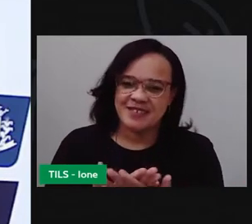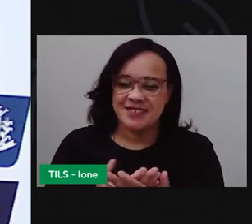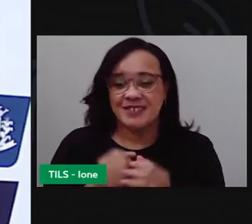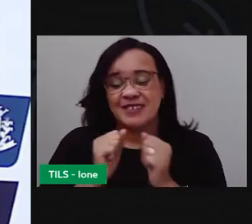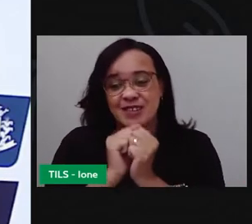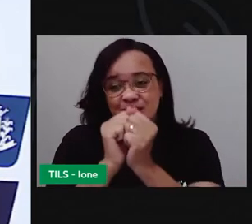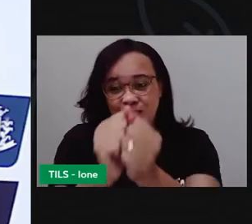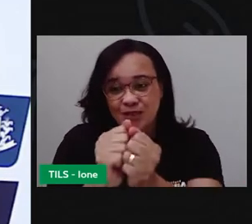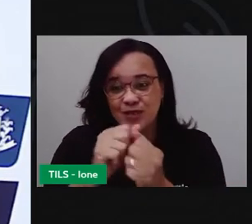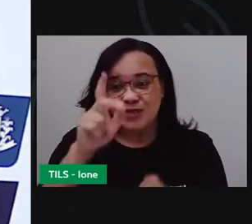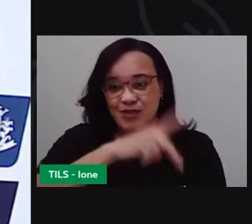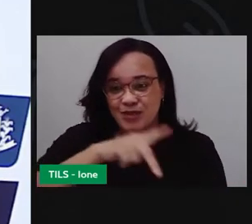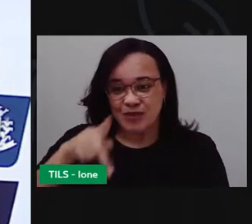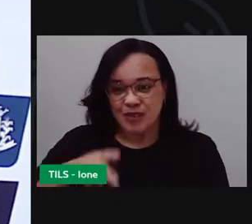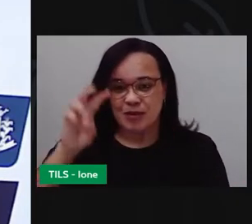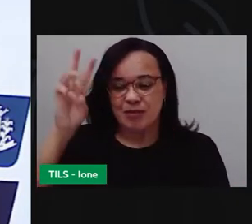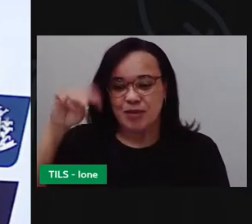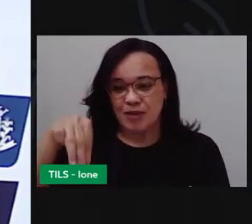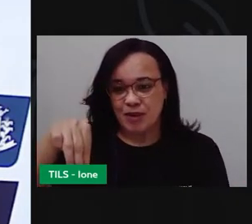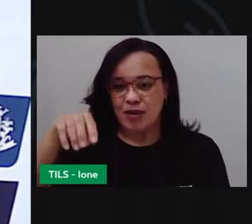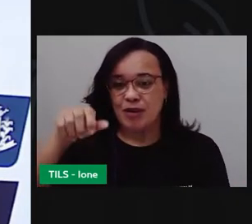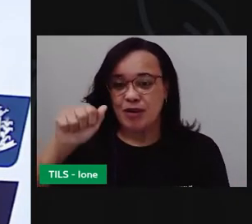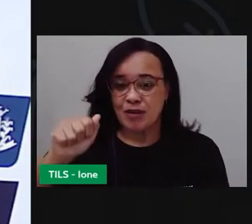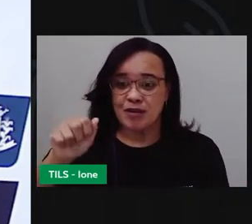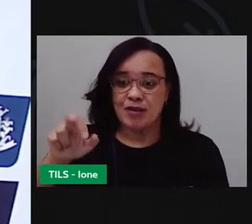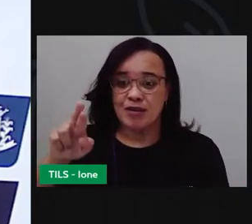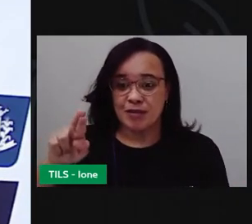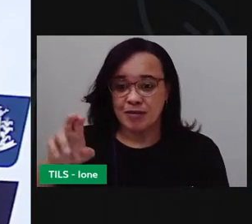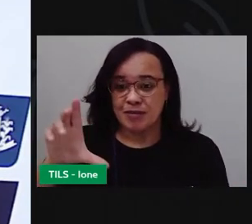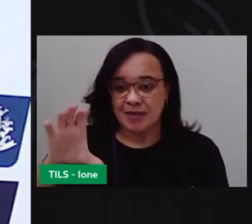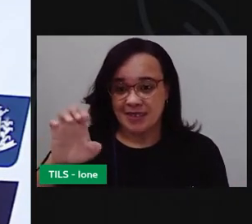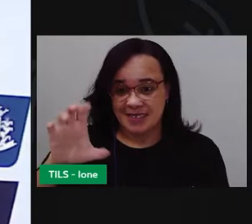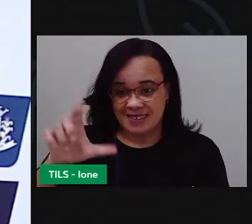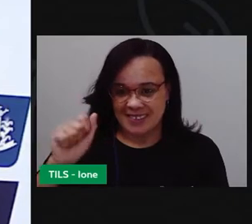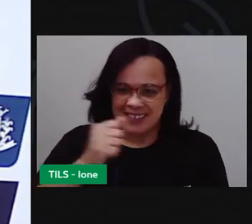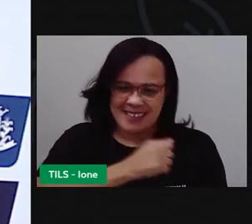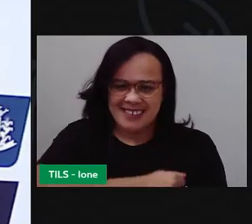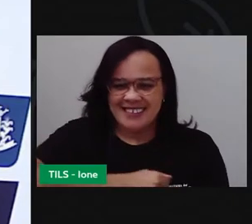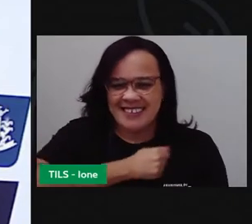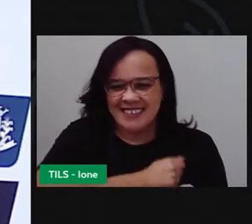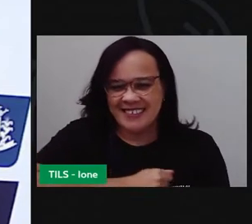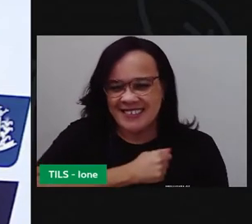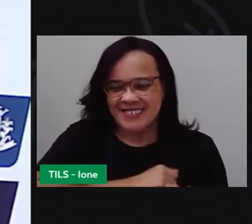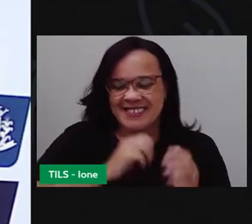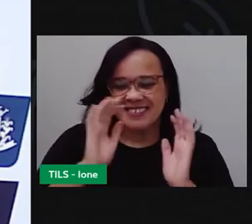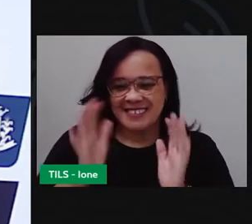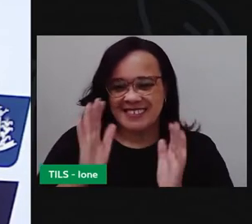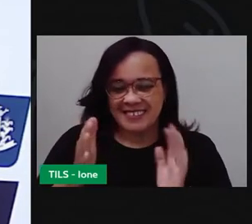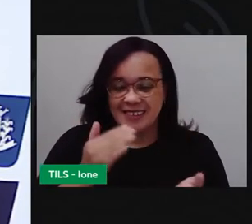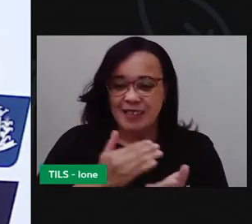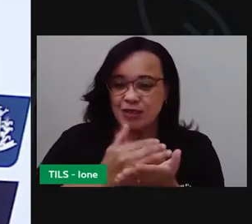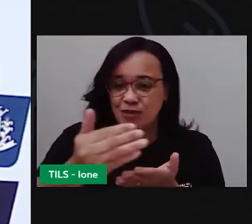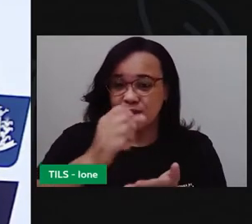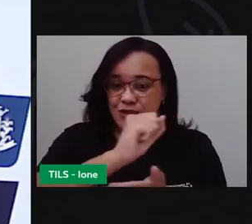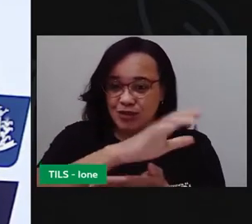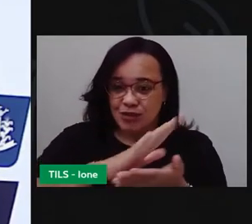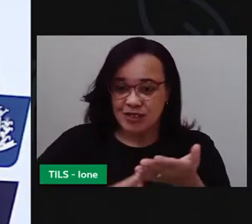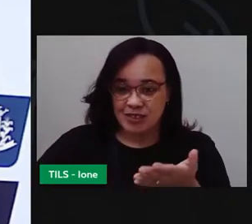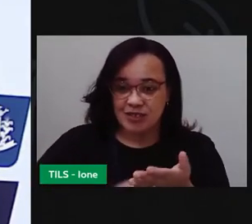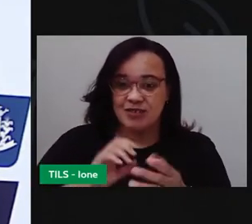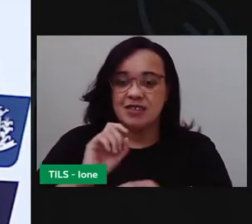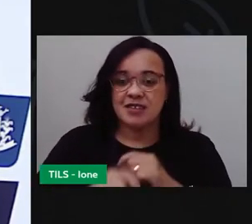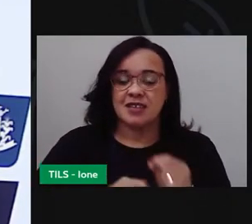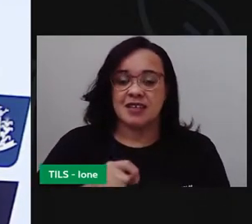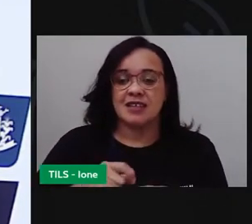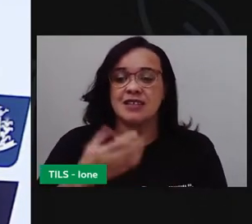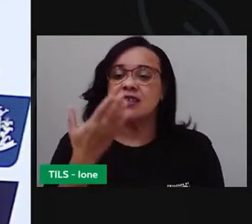com a Marcela. Já estava com saudade de vocês. Então, hoje a gente vai continuar as nossas aprendizagens com a